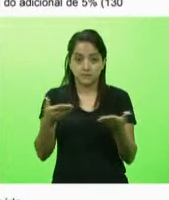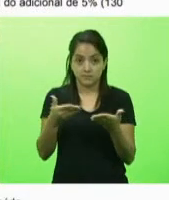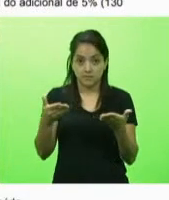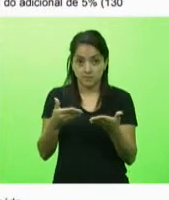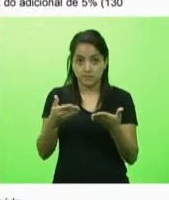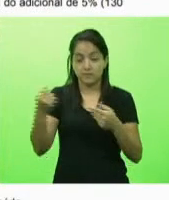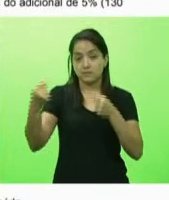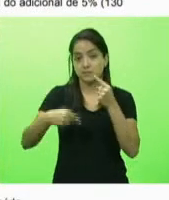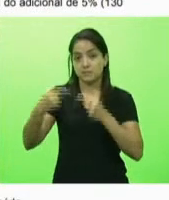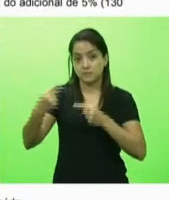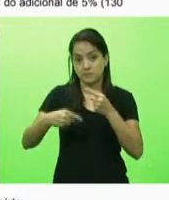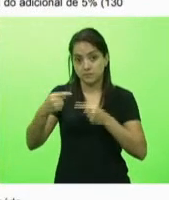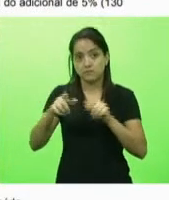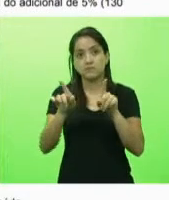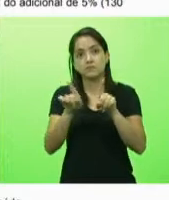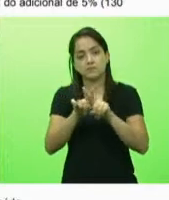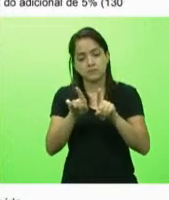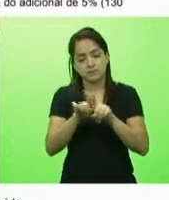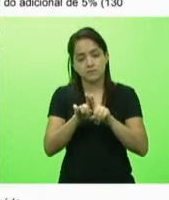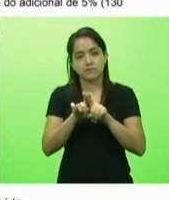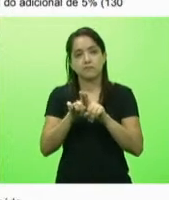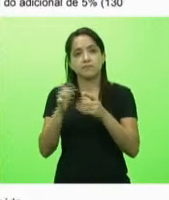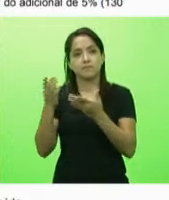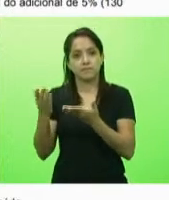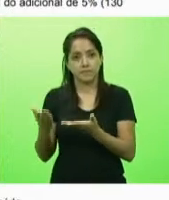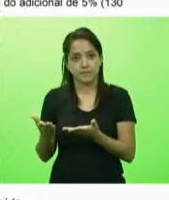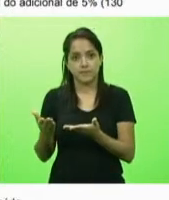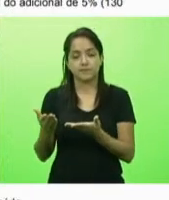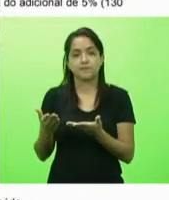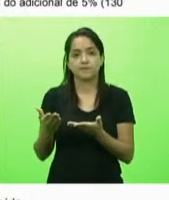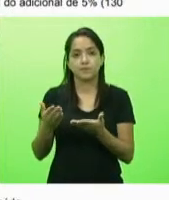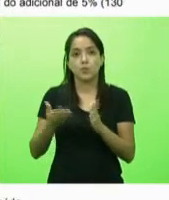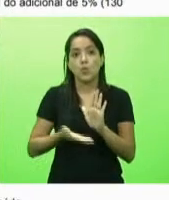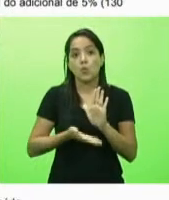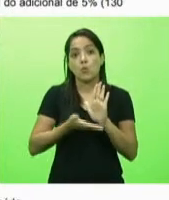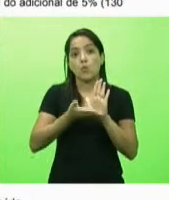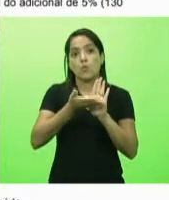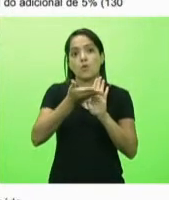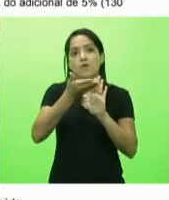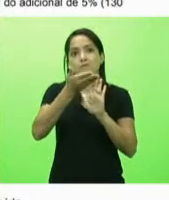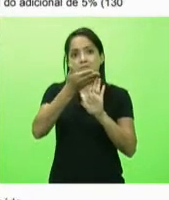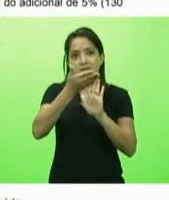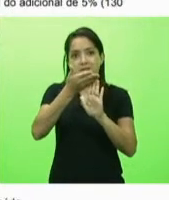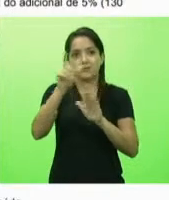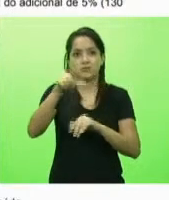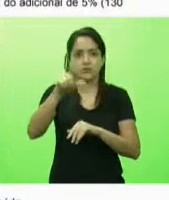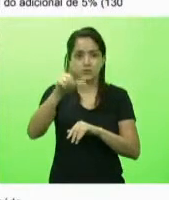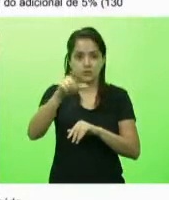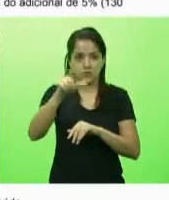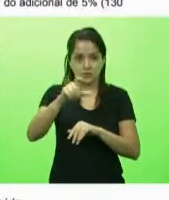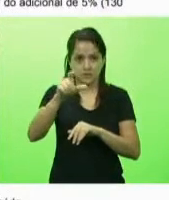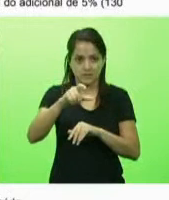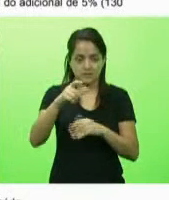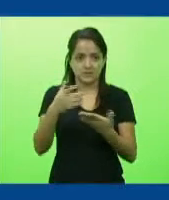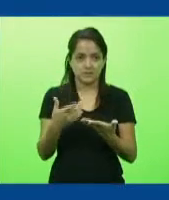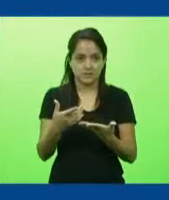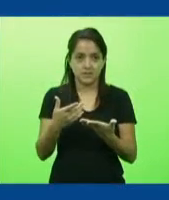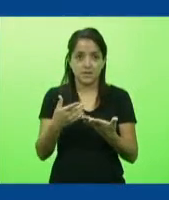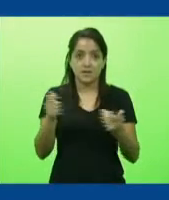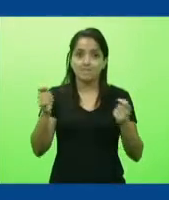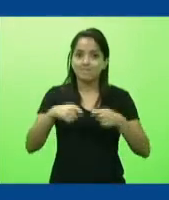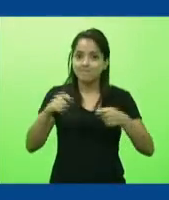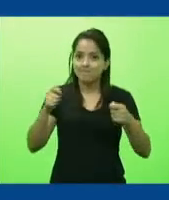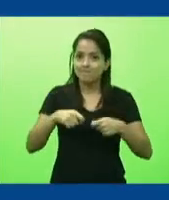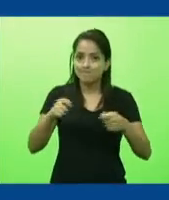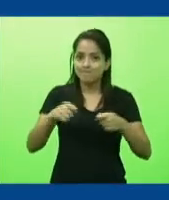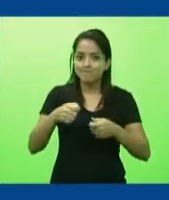discutindo também com a Secretaria de Vilares de Saúde o aumento do quantitativo de idosos para o estado de Santa Catarina para que a possa ofertar